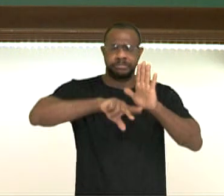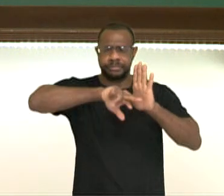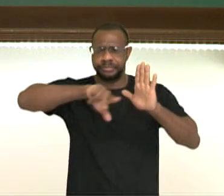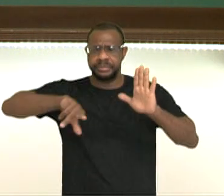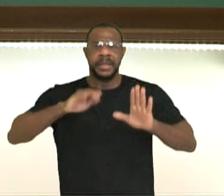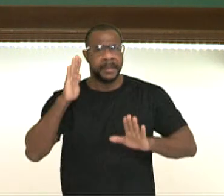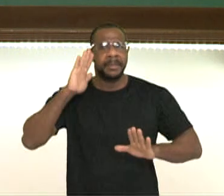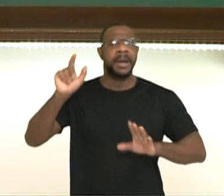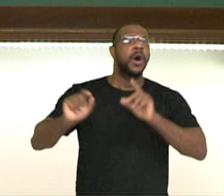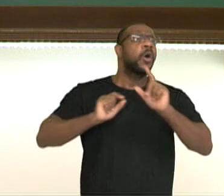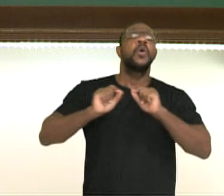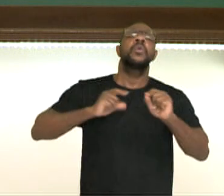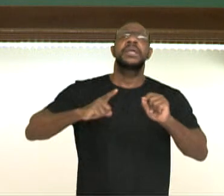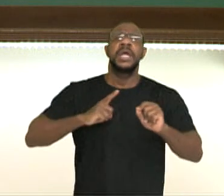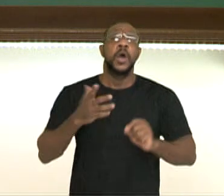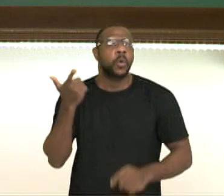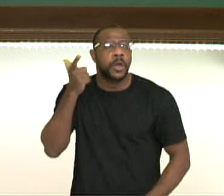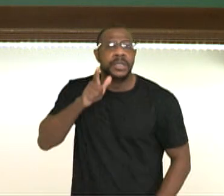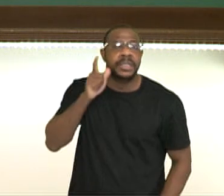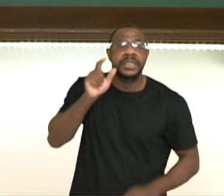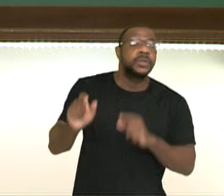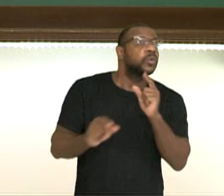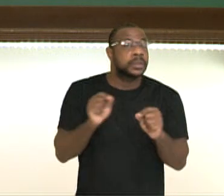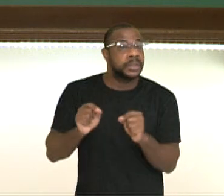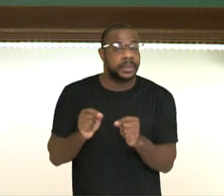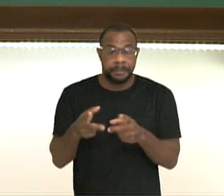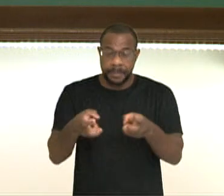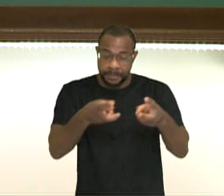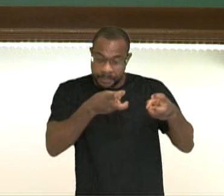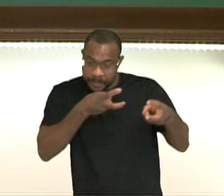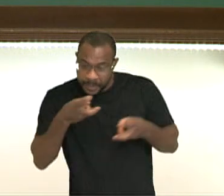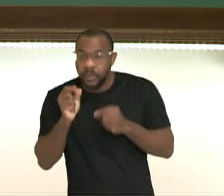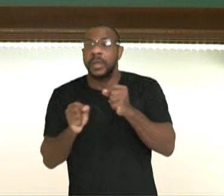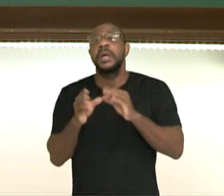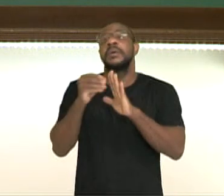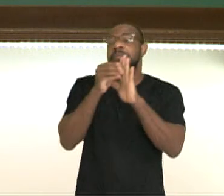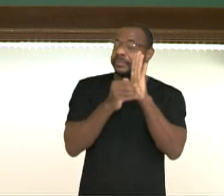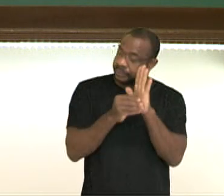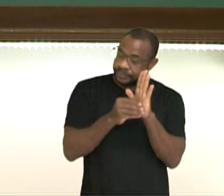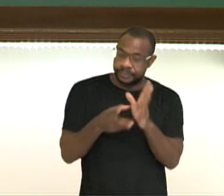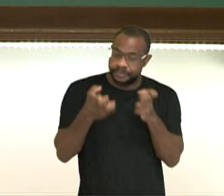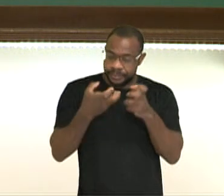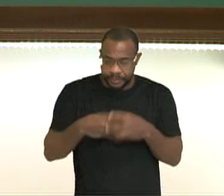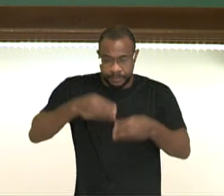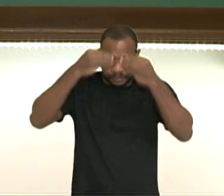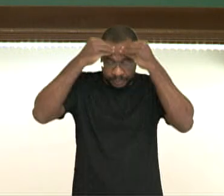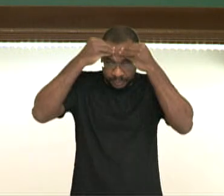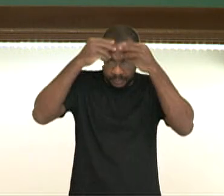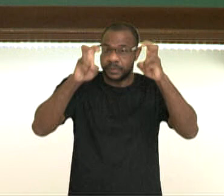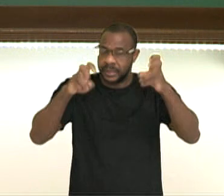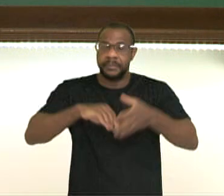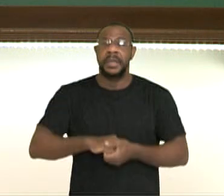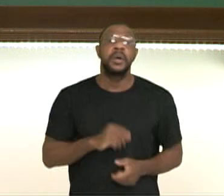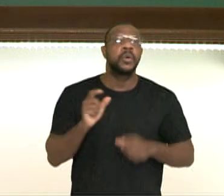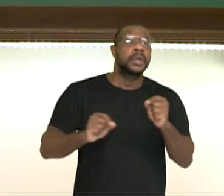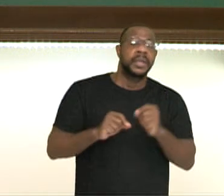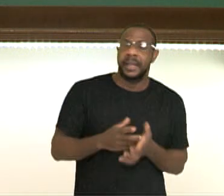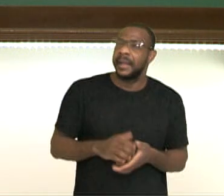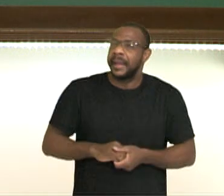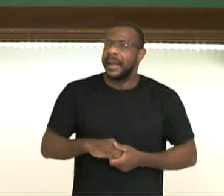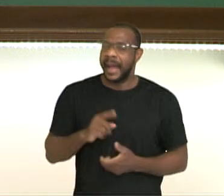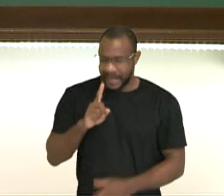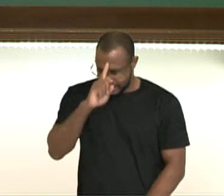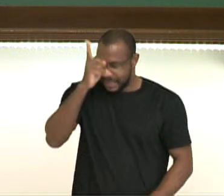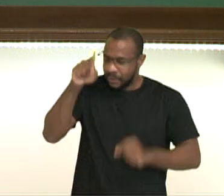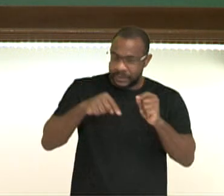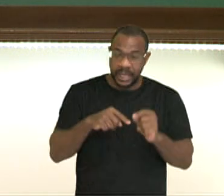principalmente, conseguir estabelecer uma análise sobre o assunto, porque a ideia é mais do que você fazer a leitura de uma